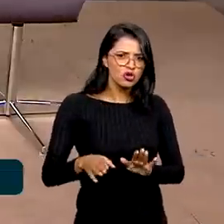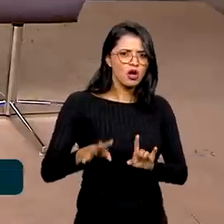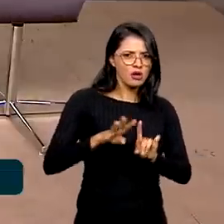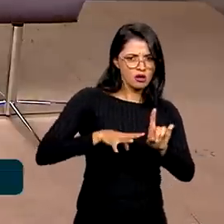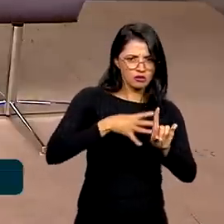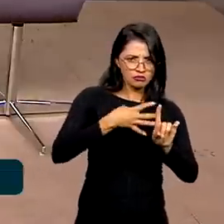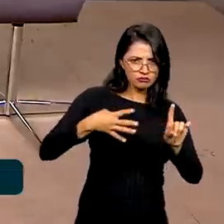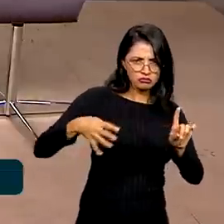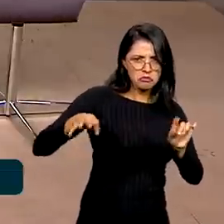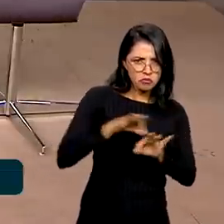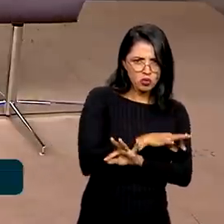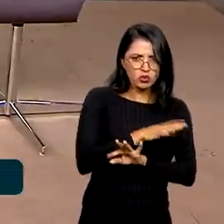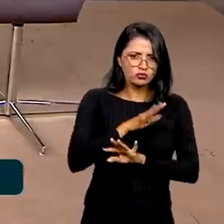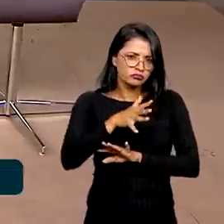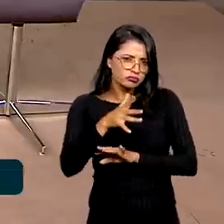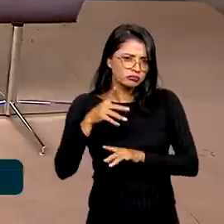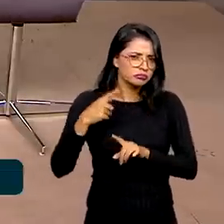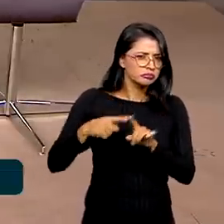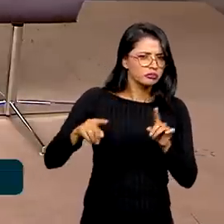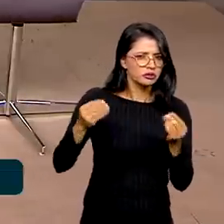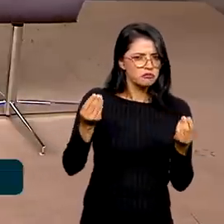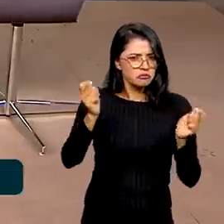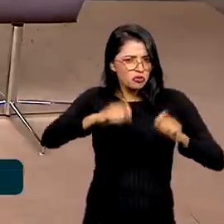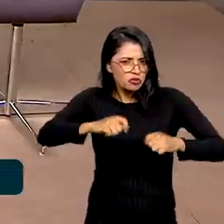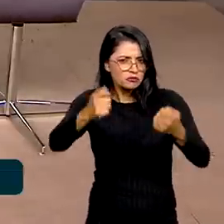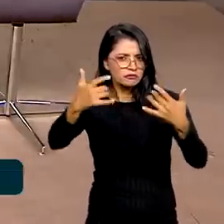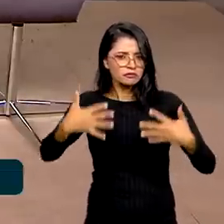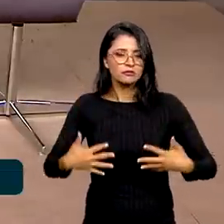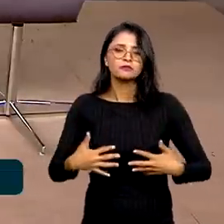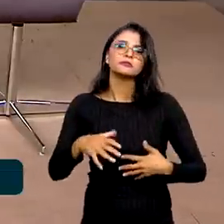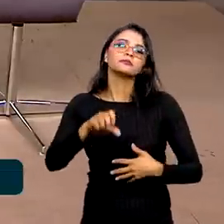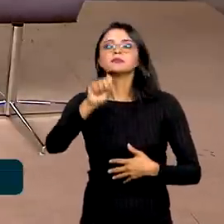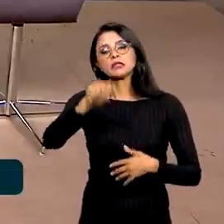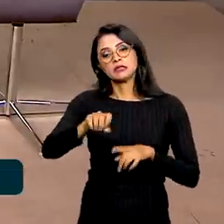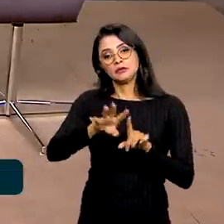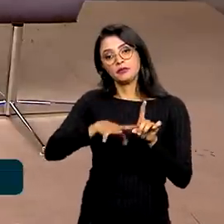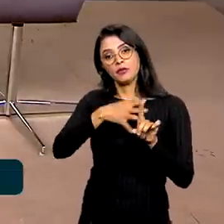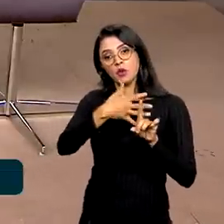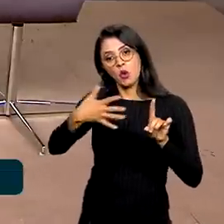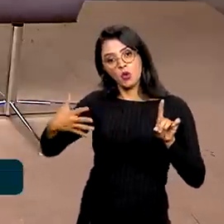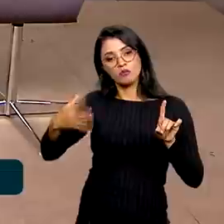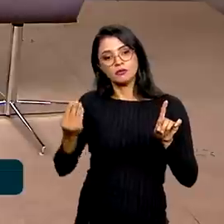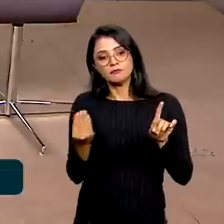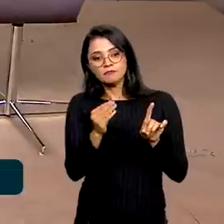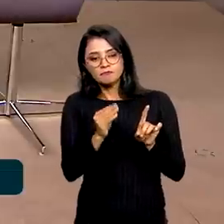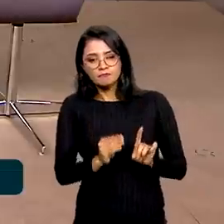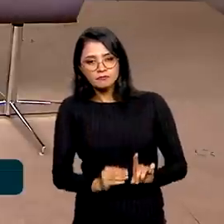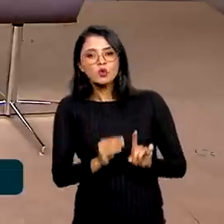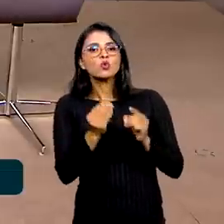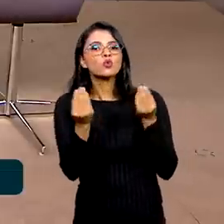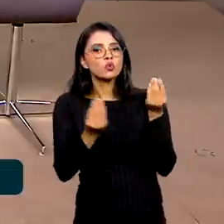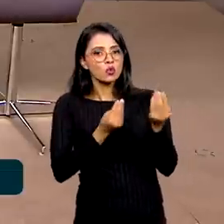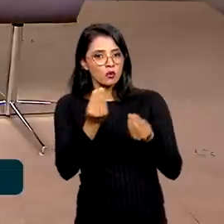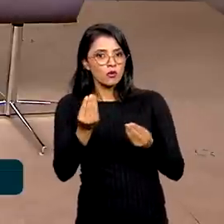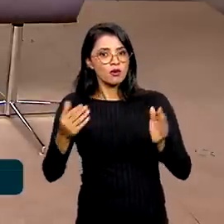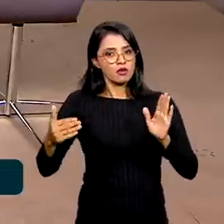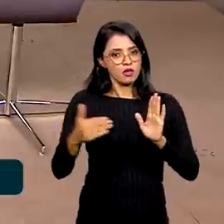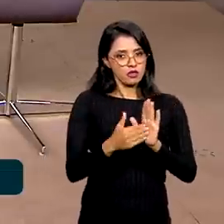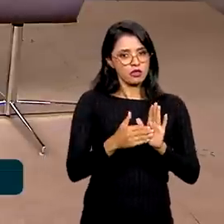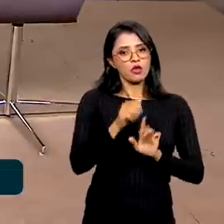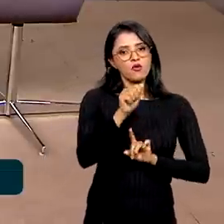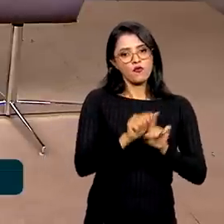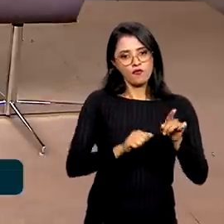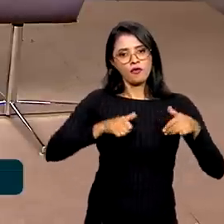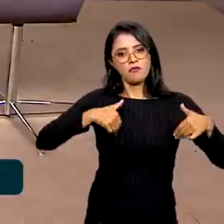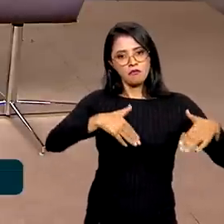pré-desenhado, né, secretário? Se eu poderia comentar, por favor? É, o cronograma, grosso modo, está montado da seguinte maneira. Até o final do mês de